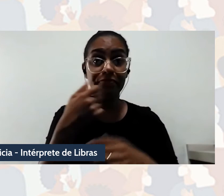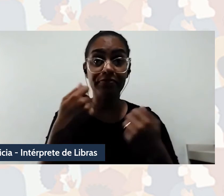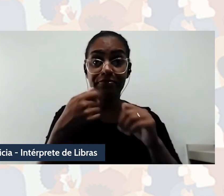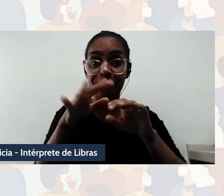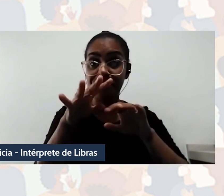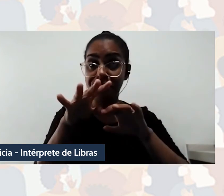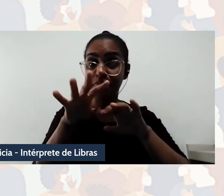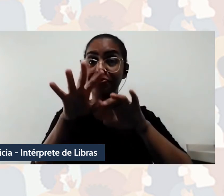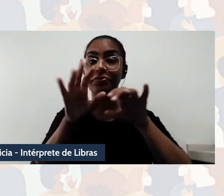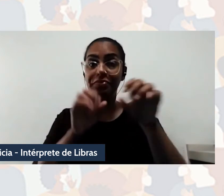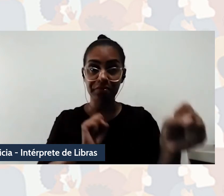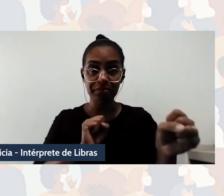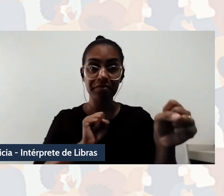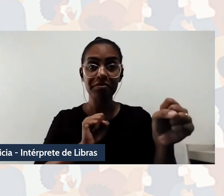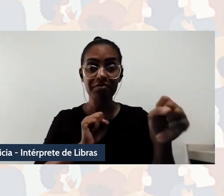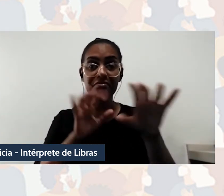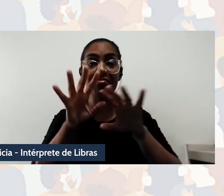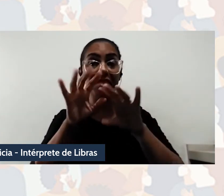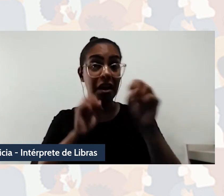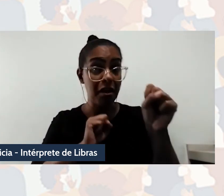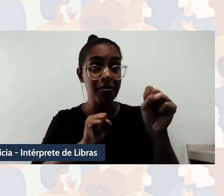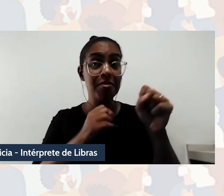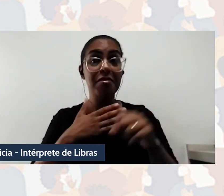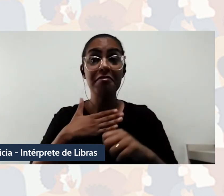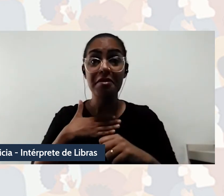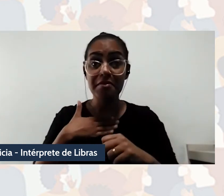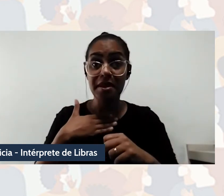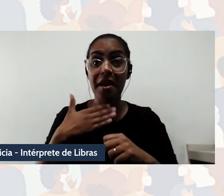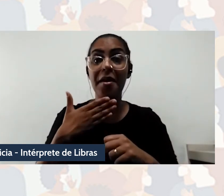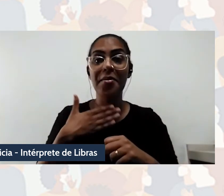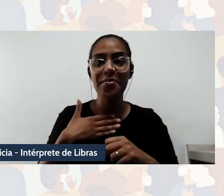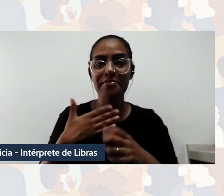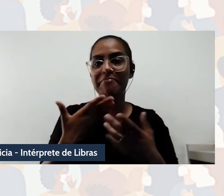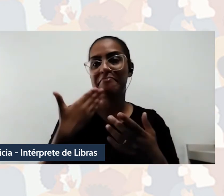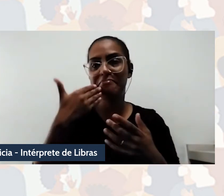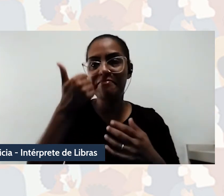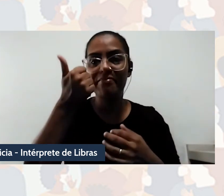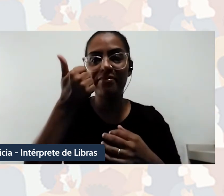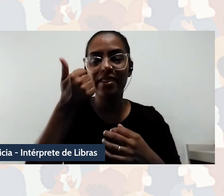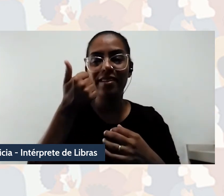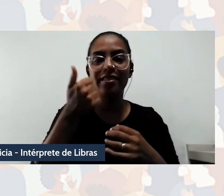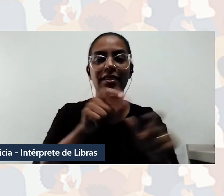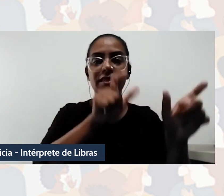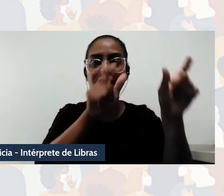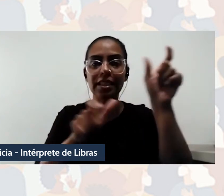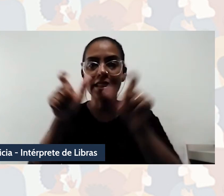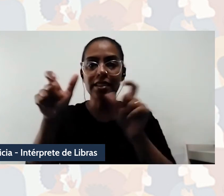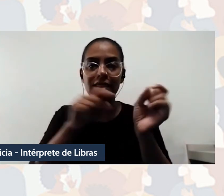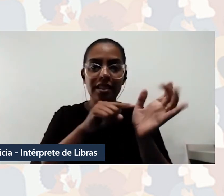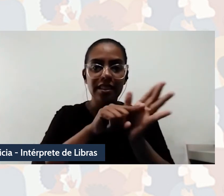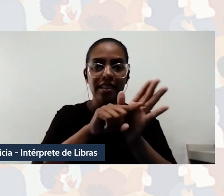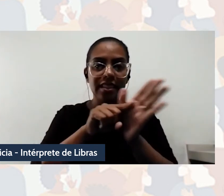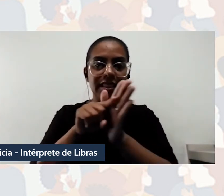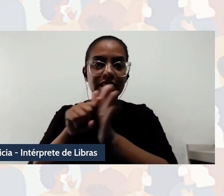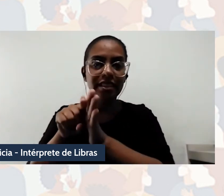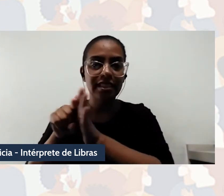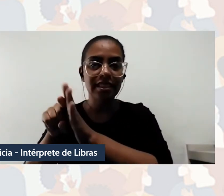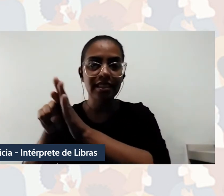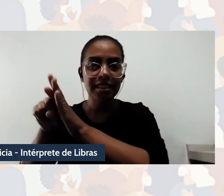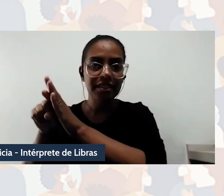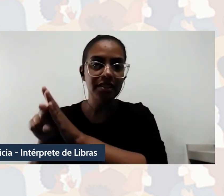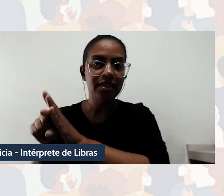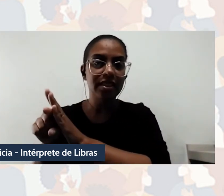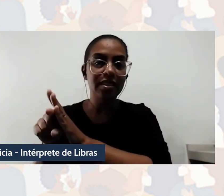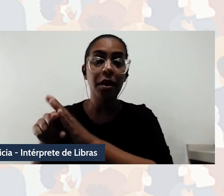melhor termo, estou trazendo para debate, de pesquisadores e pesquisadoras, precisa estar inserida em um